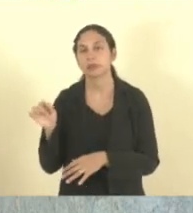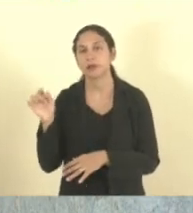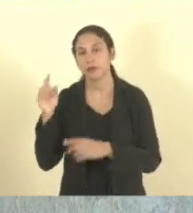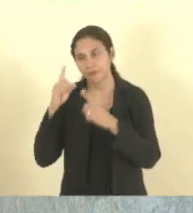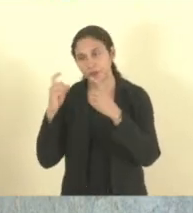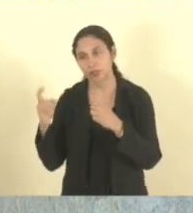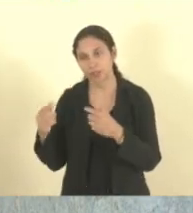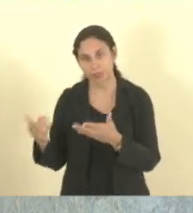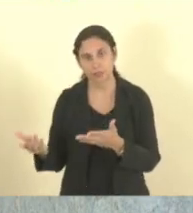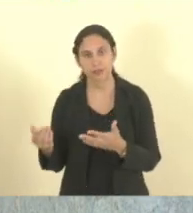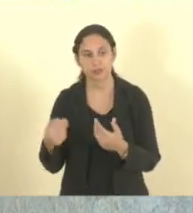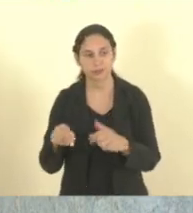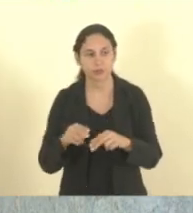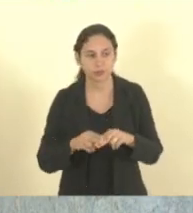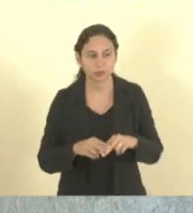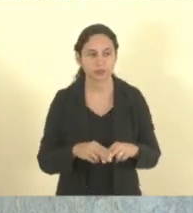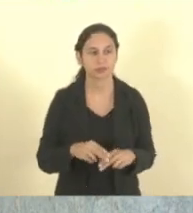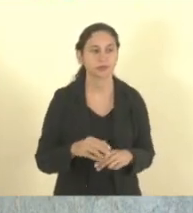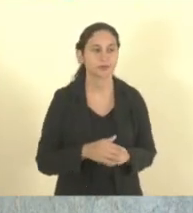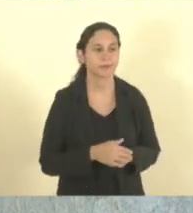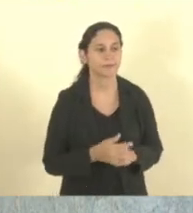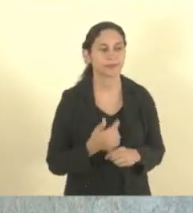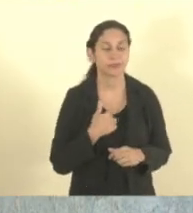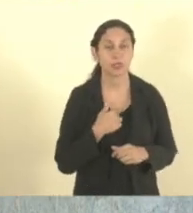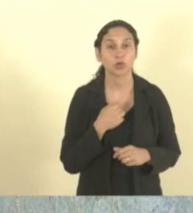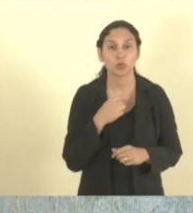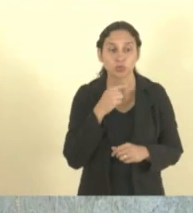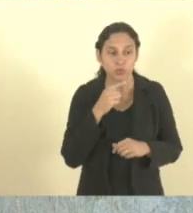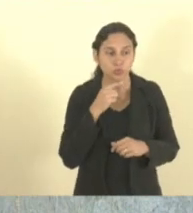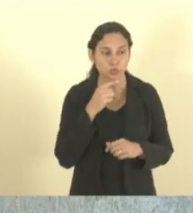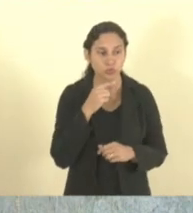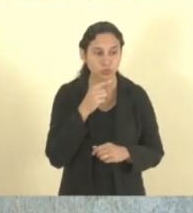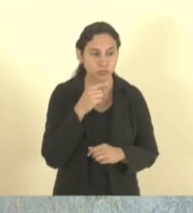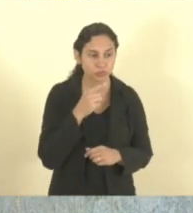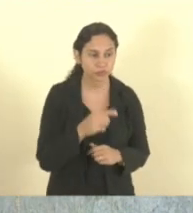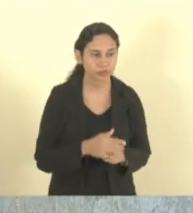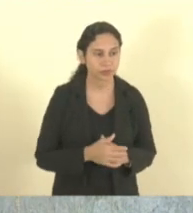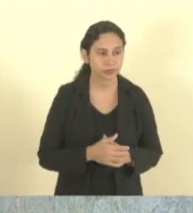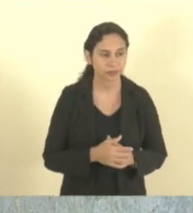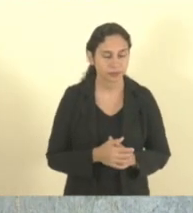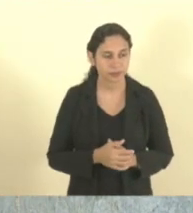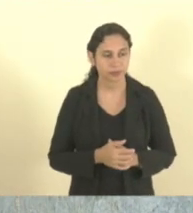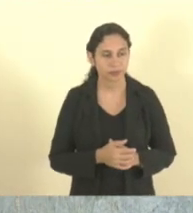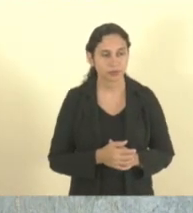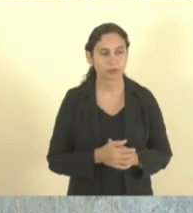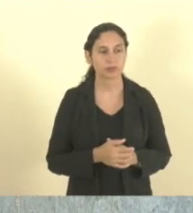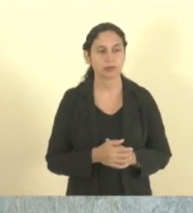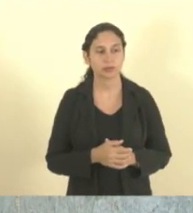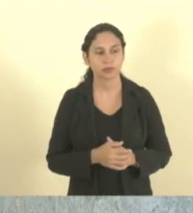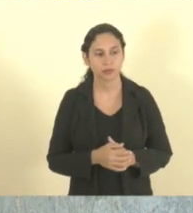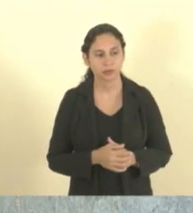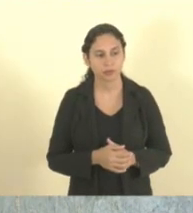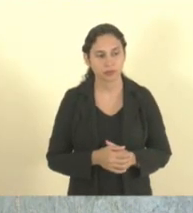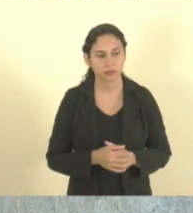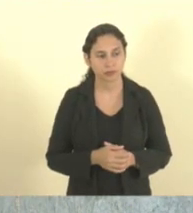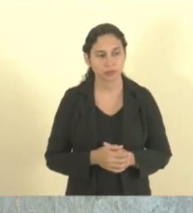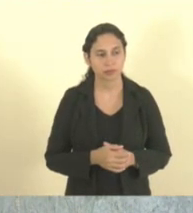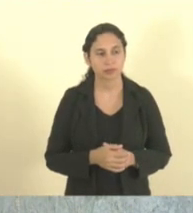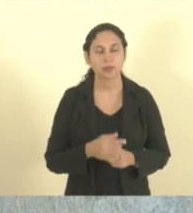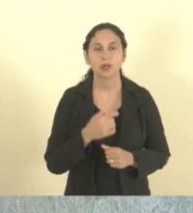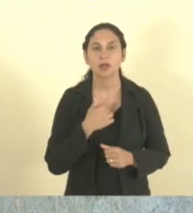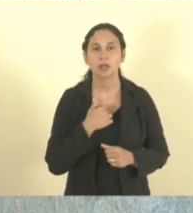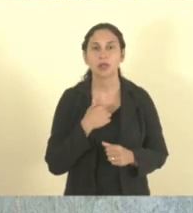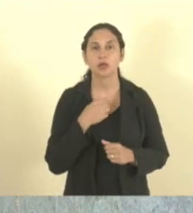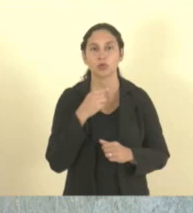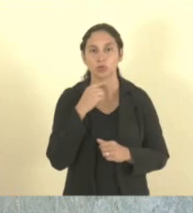esse projeto de lei importante. uma dúvida aqui, deputada. Não fala aqui no meu relato que não fala de... Não, então, eu só estou querendo saber